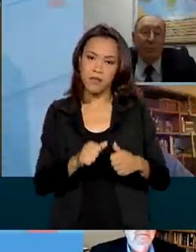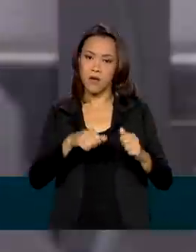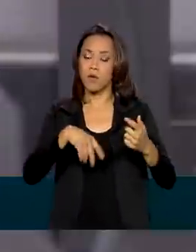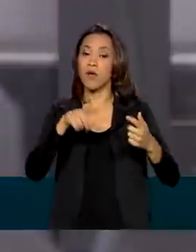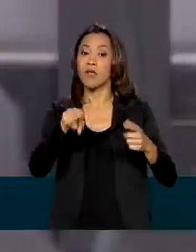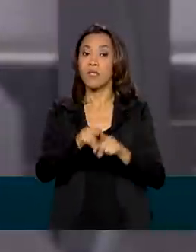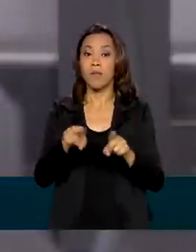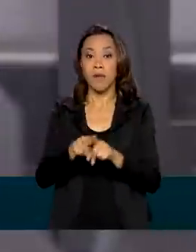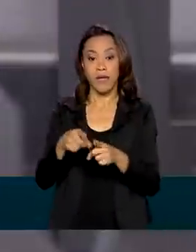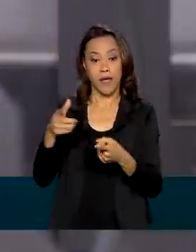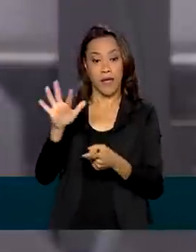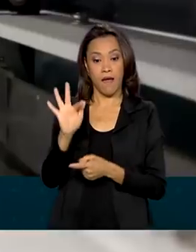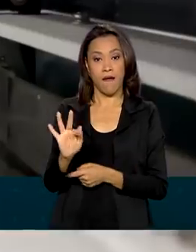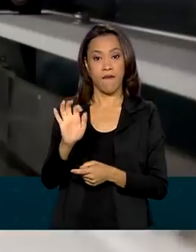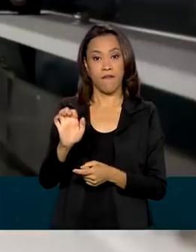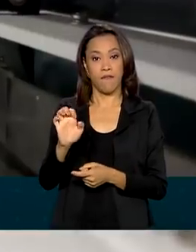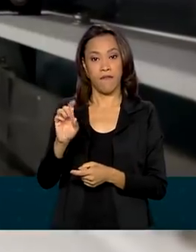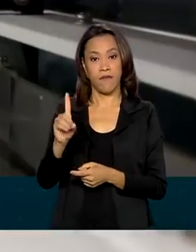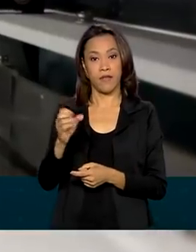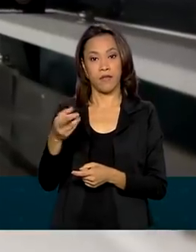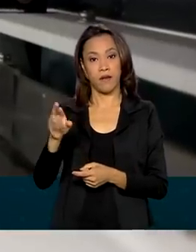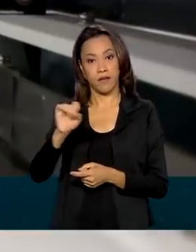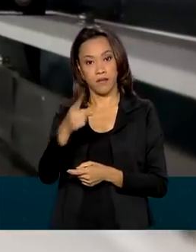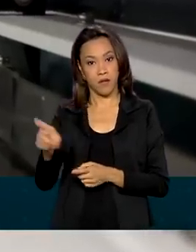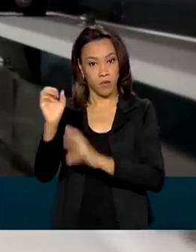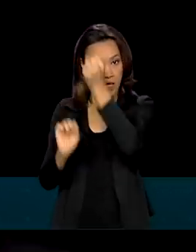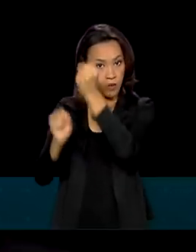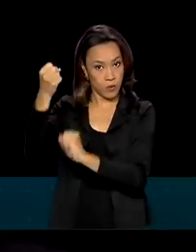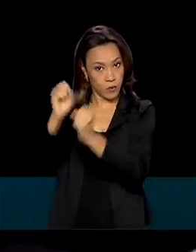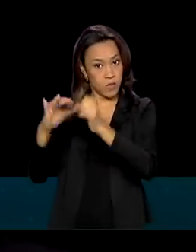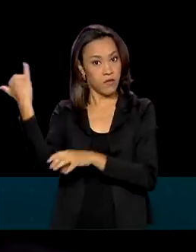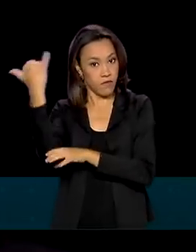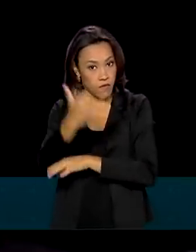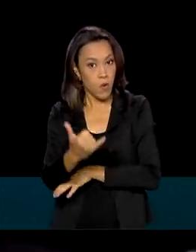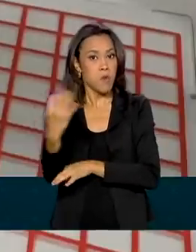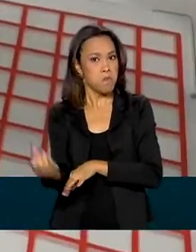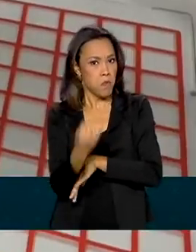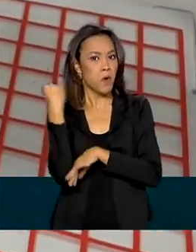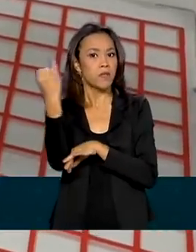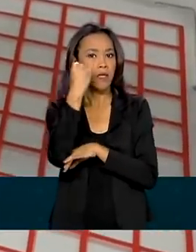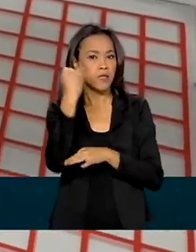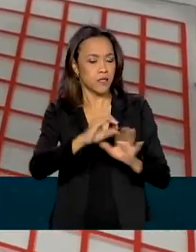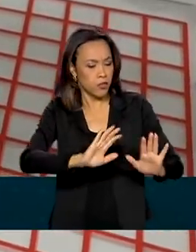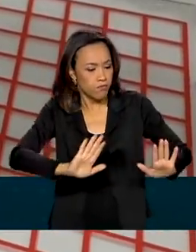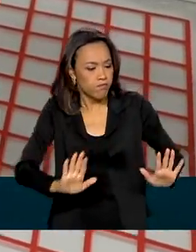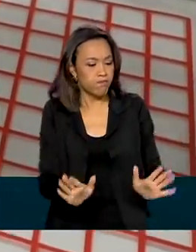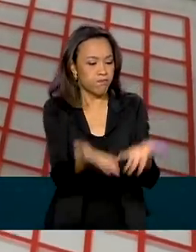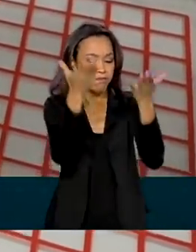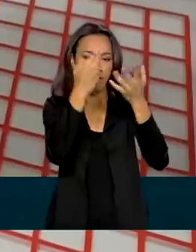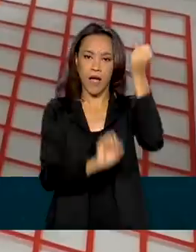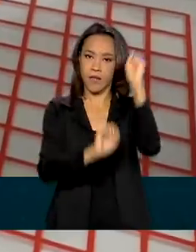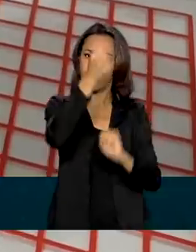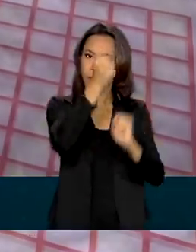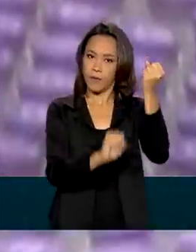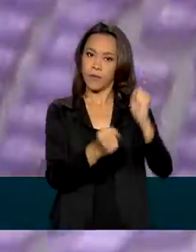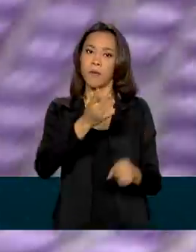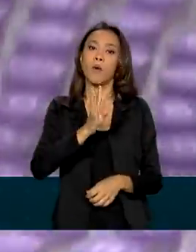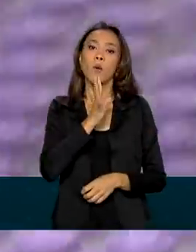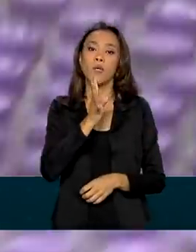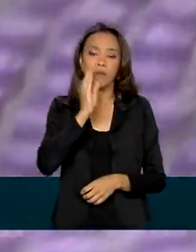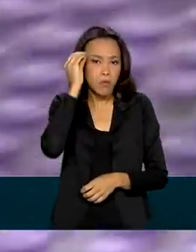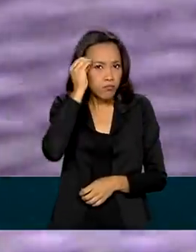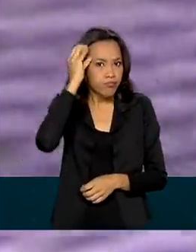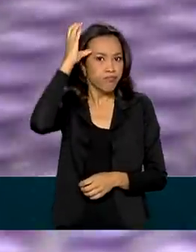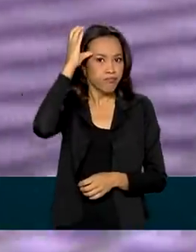Indústria ressaltou a importância econômica para o Brasil e o fortalecimento da indústria nacional ao dominar a produção